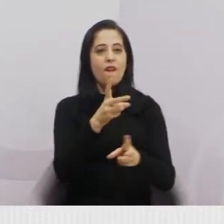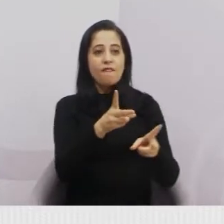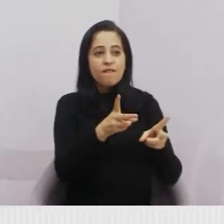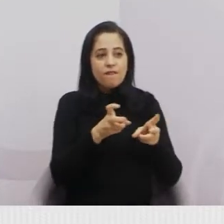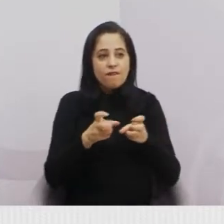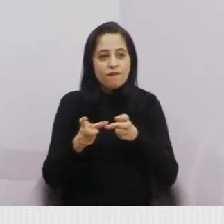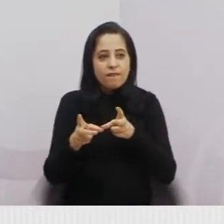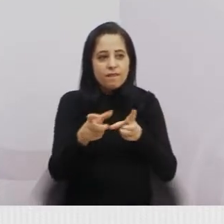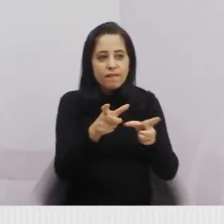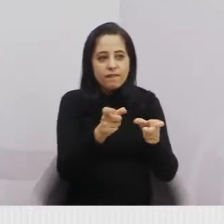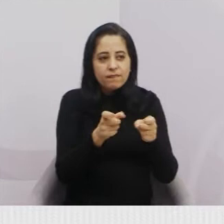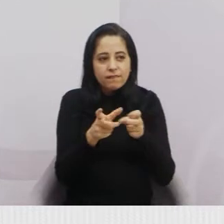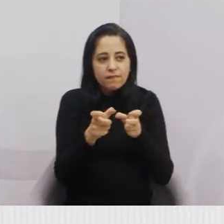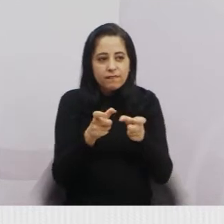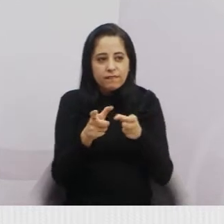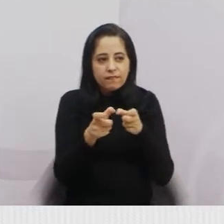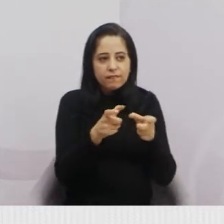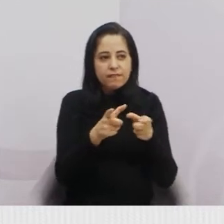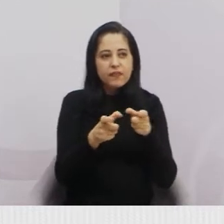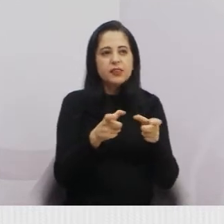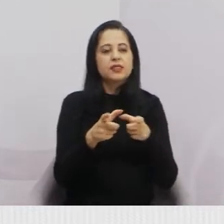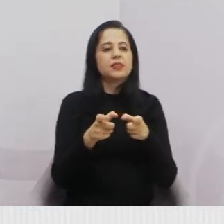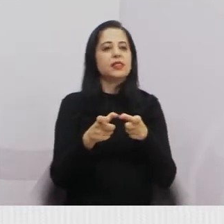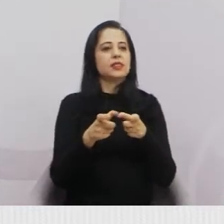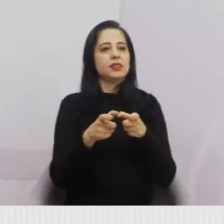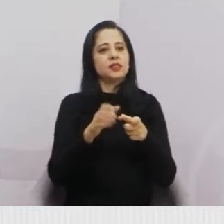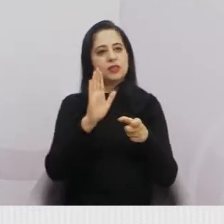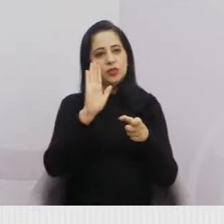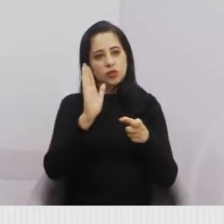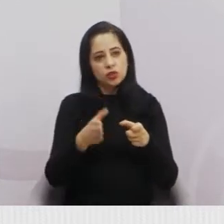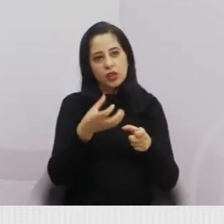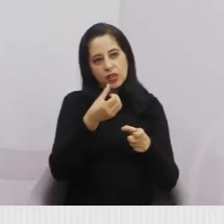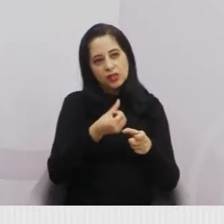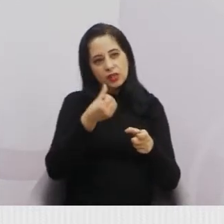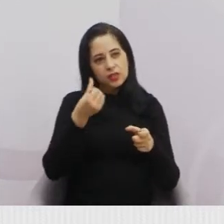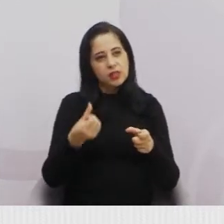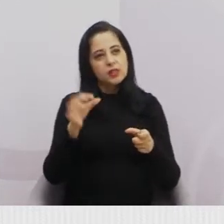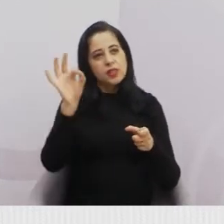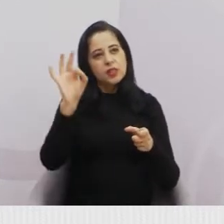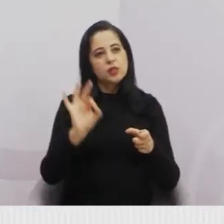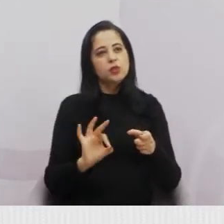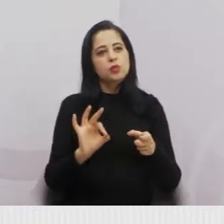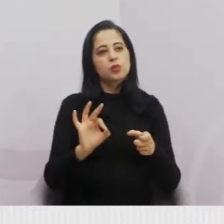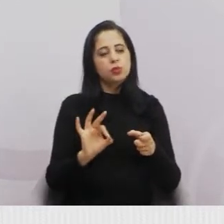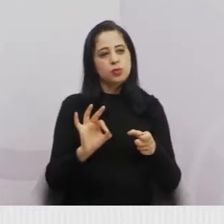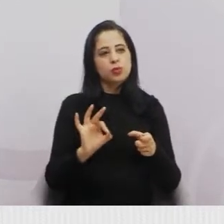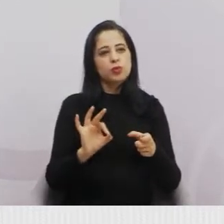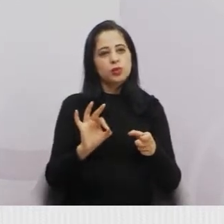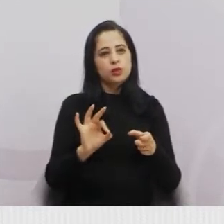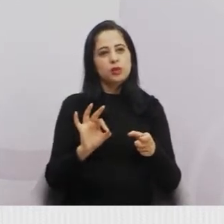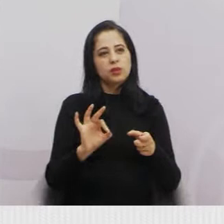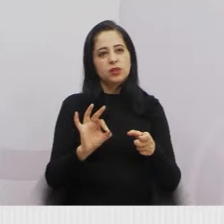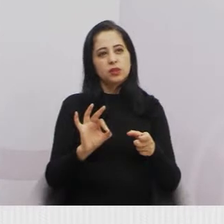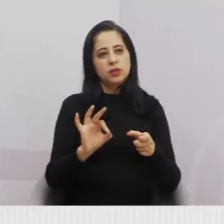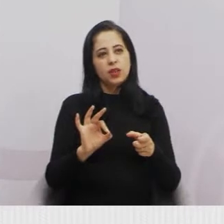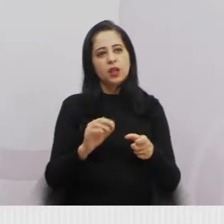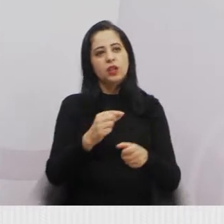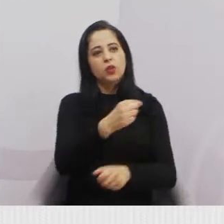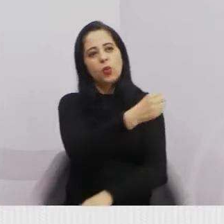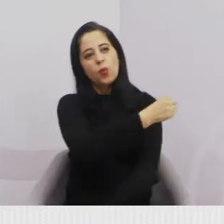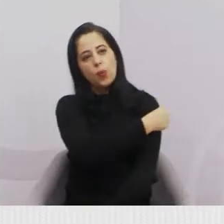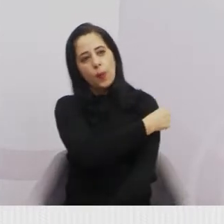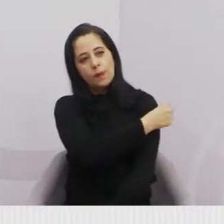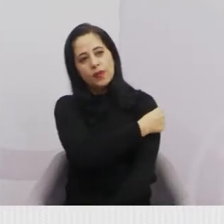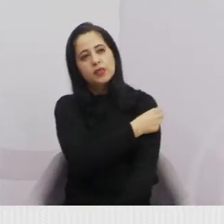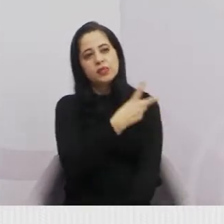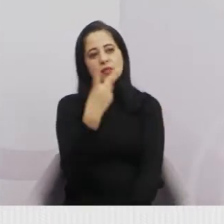também, nós chegamos aí na ordem de 66% de pessoas já vacinadas